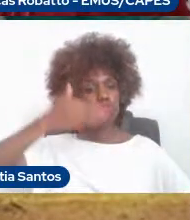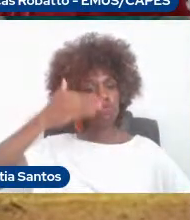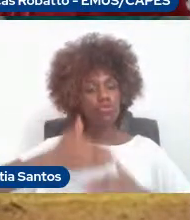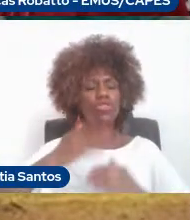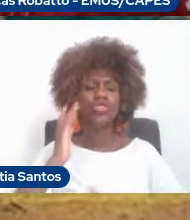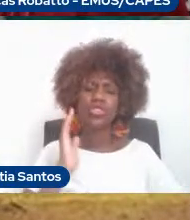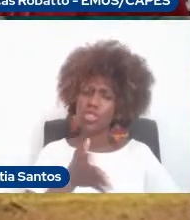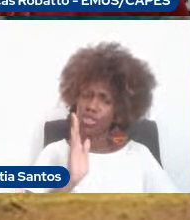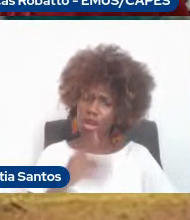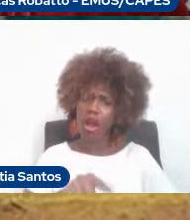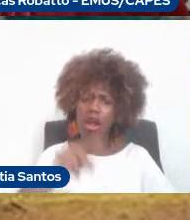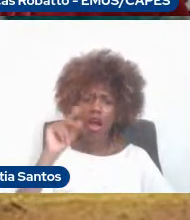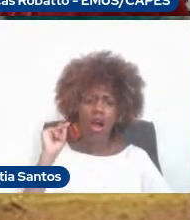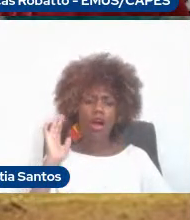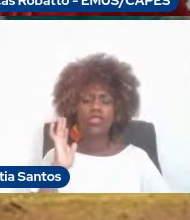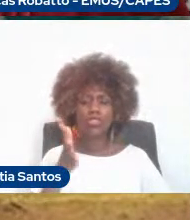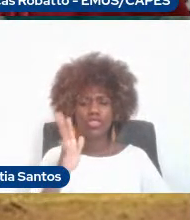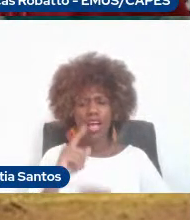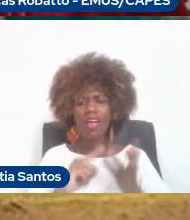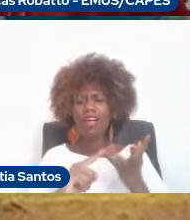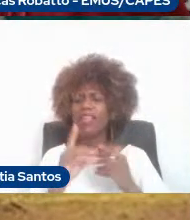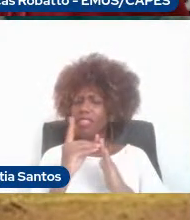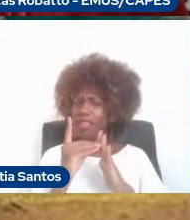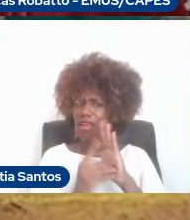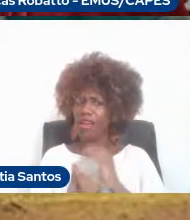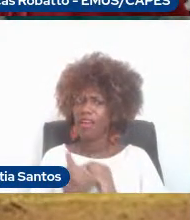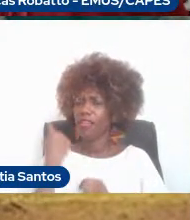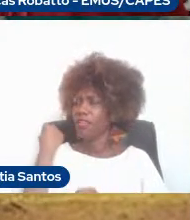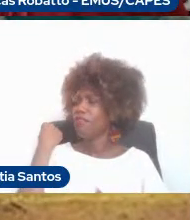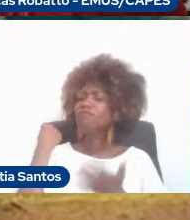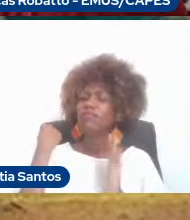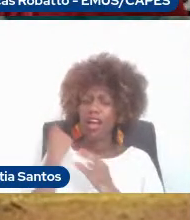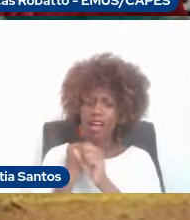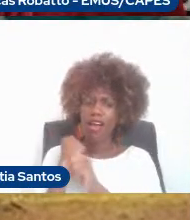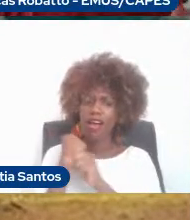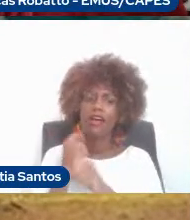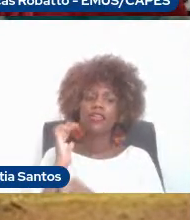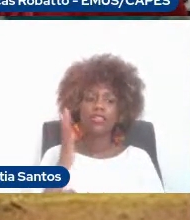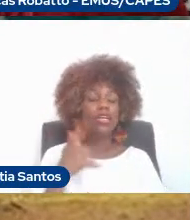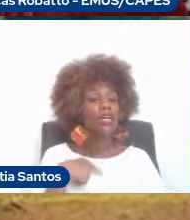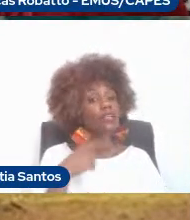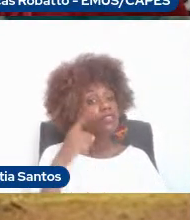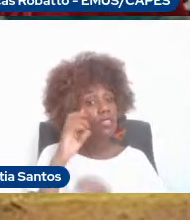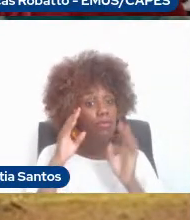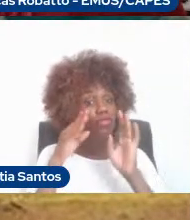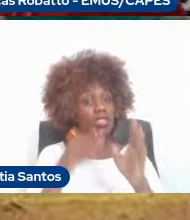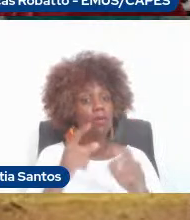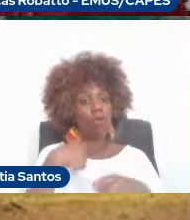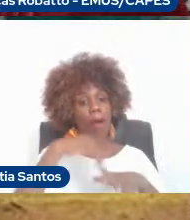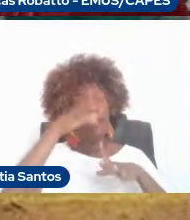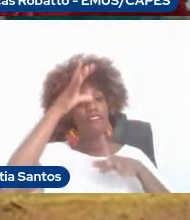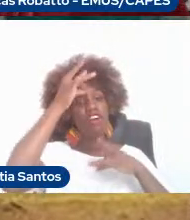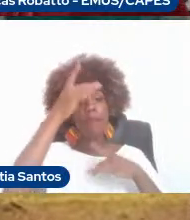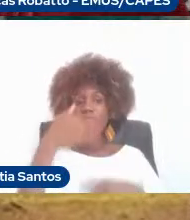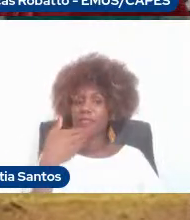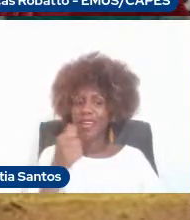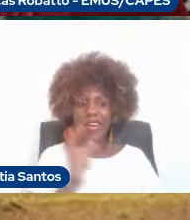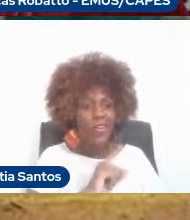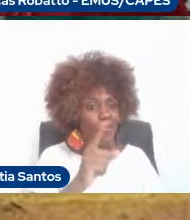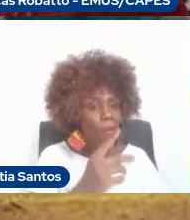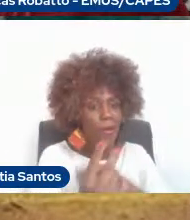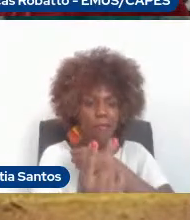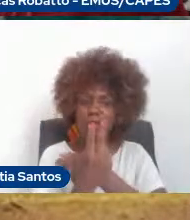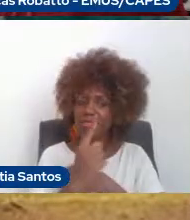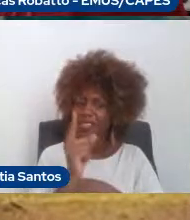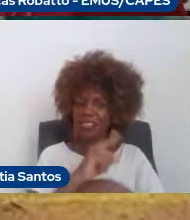há algum tempo, algumas décadas, mas sempre, como eu disse antes, voltado para uma performance melhor, não para a proteção do corpo.